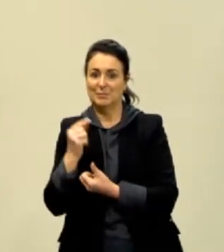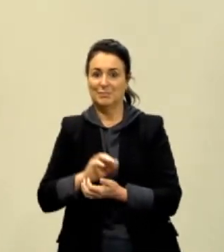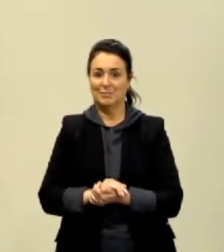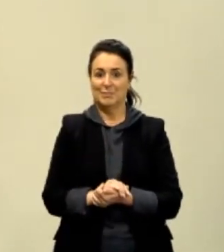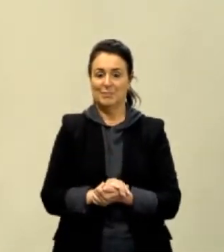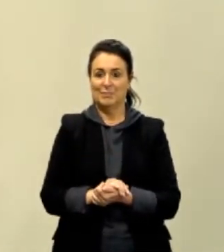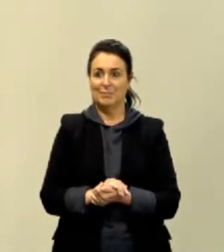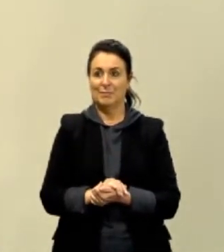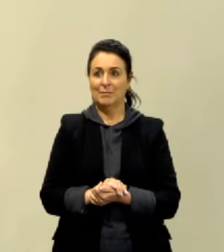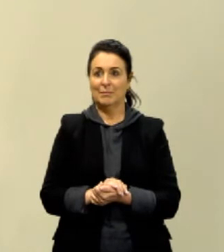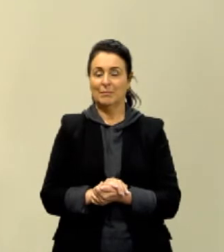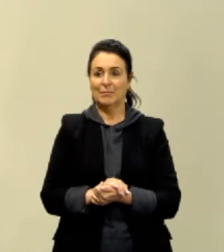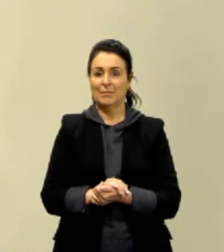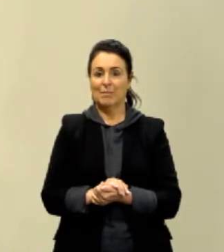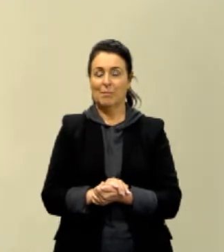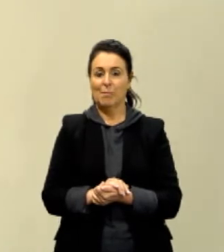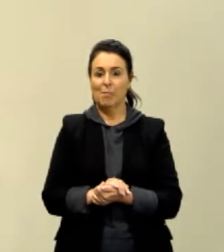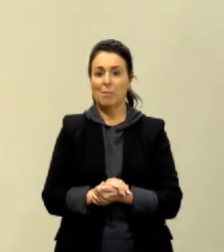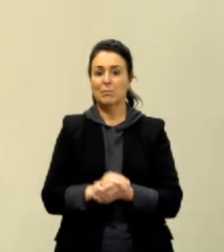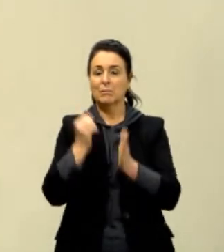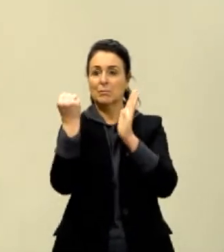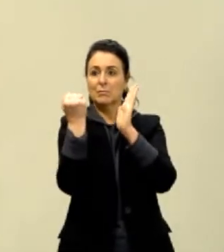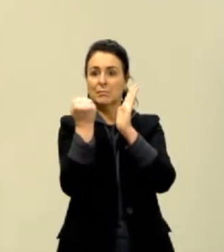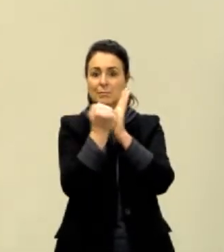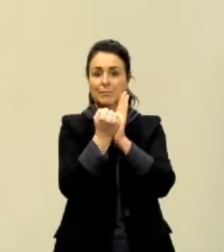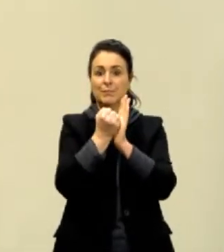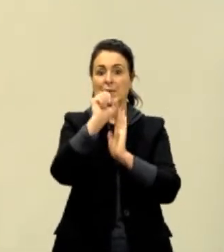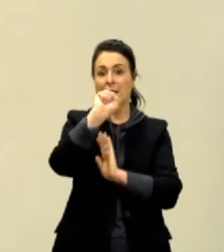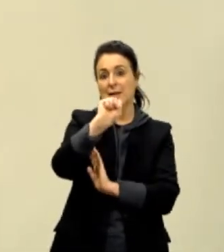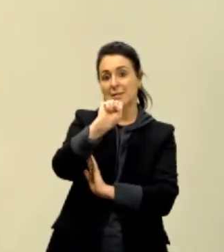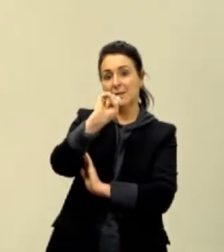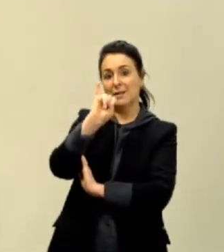Tá, ok? A sigla S.I.